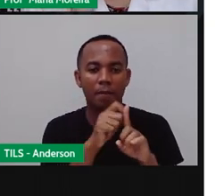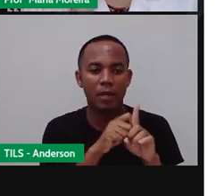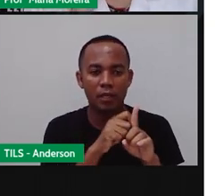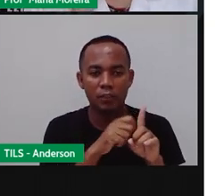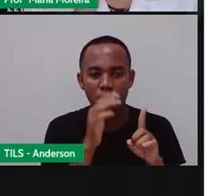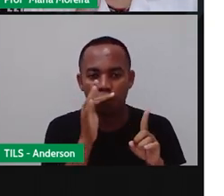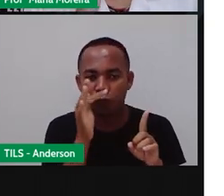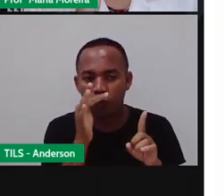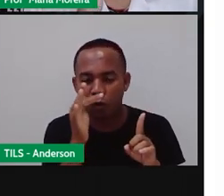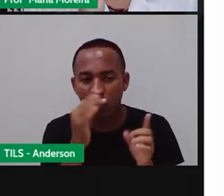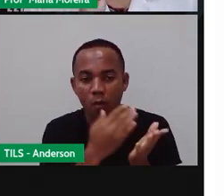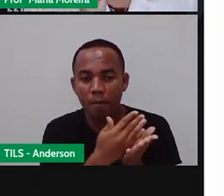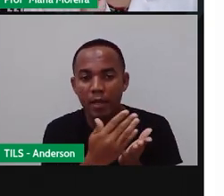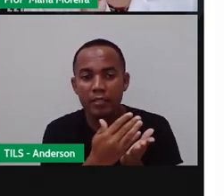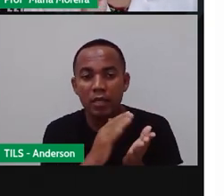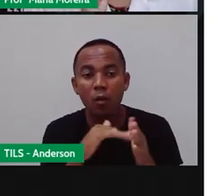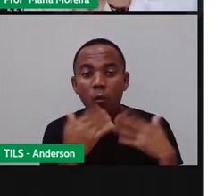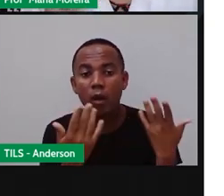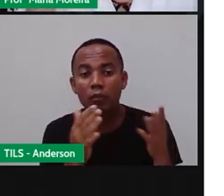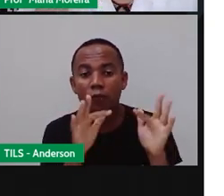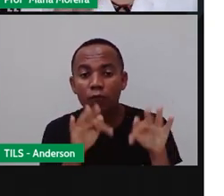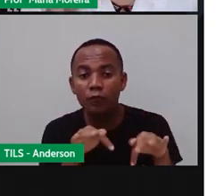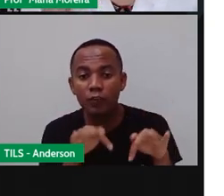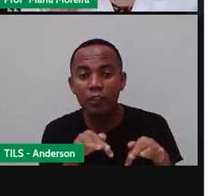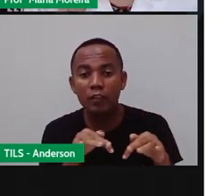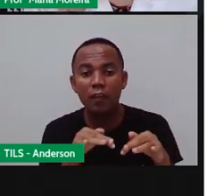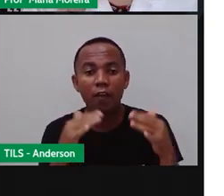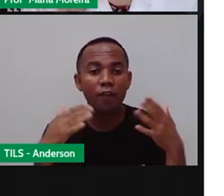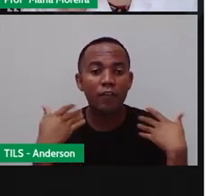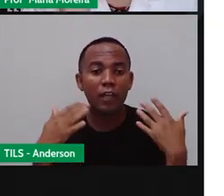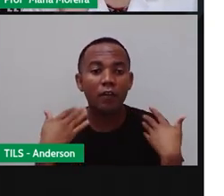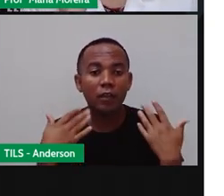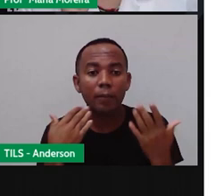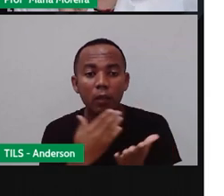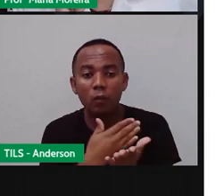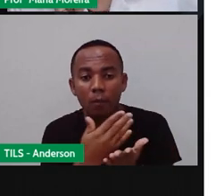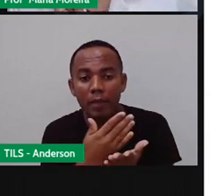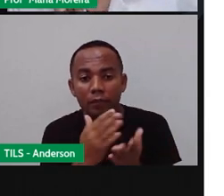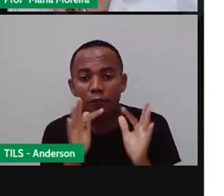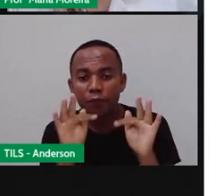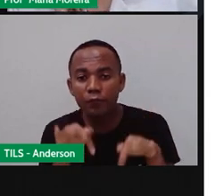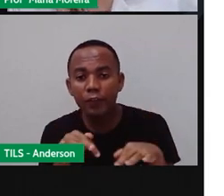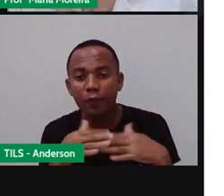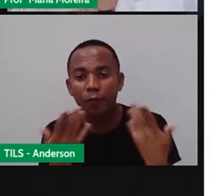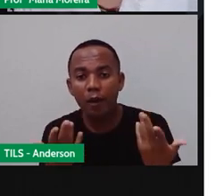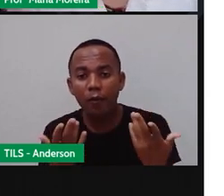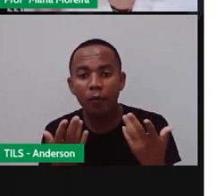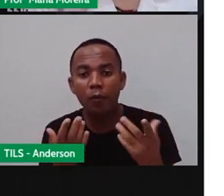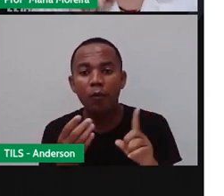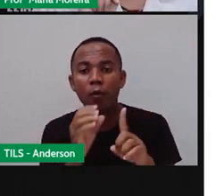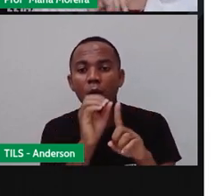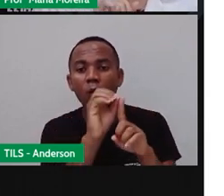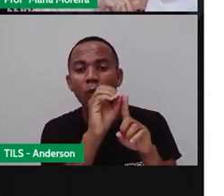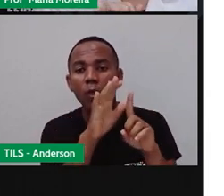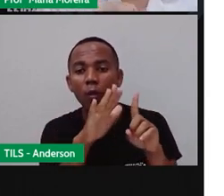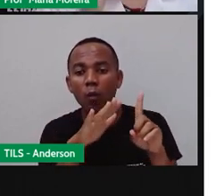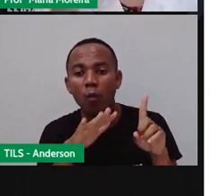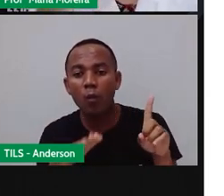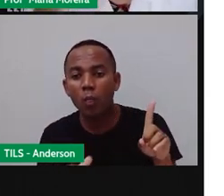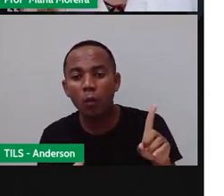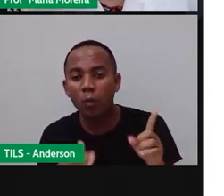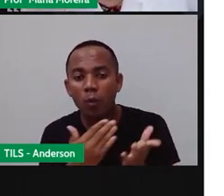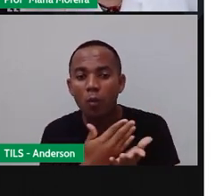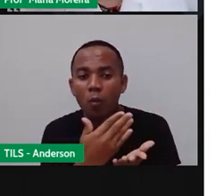Quando é que começa o verão? Quando é que ele termina? E quando é que começa o outono? E quando é que ele termina? E quando começa o